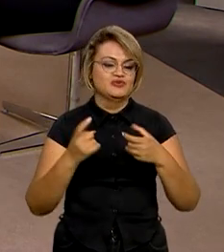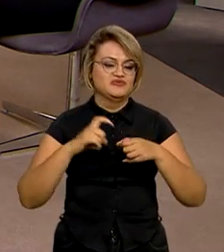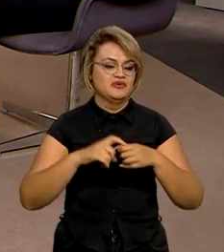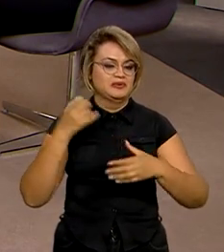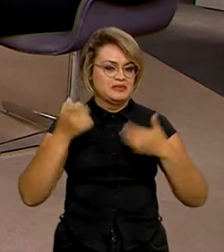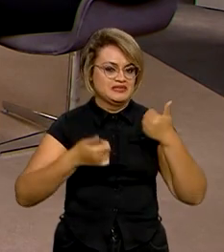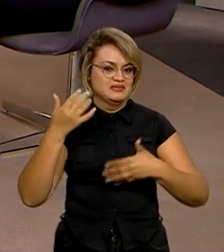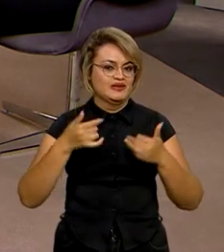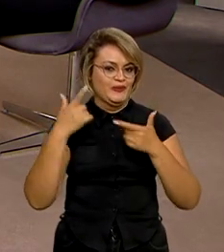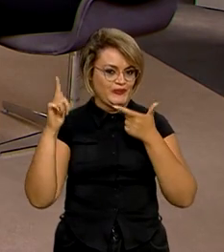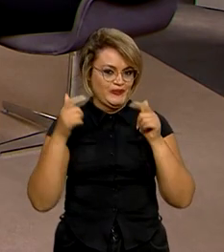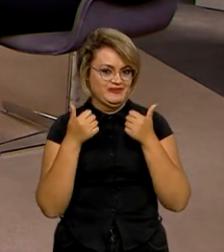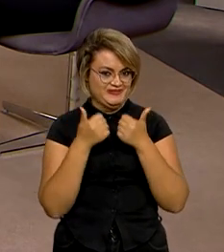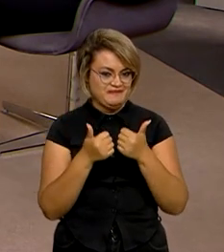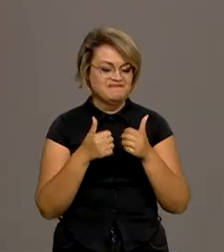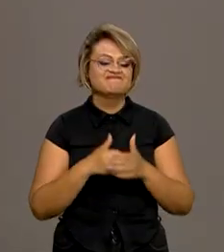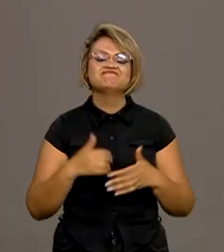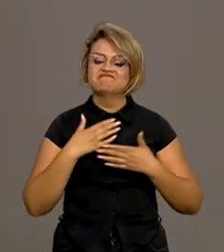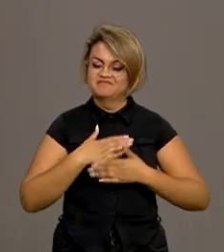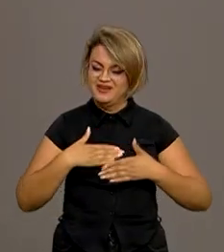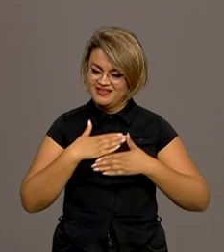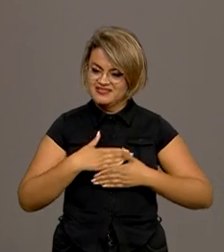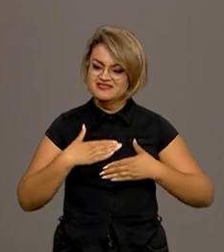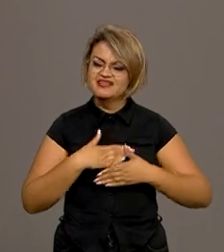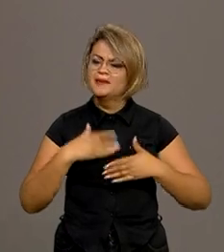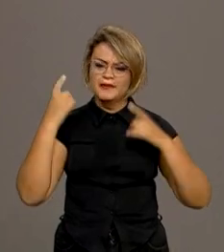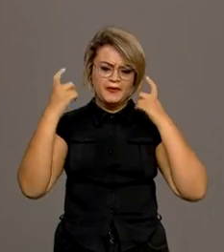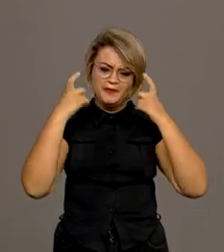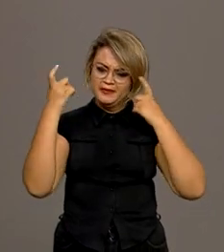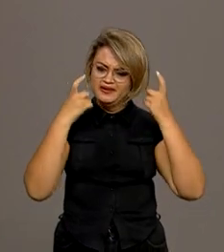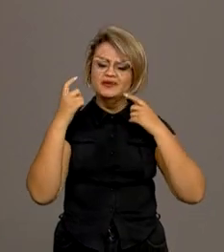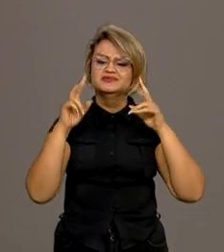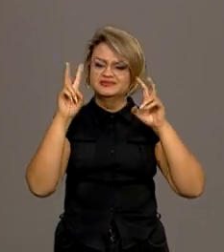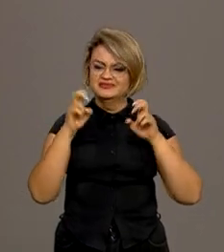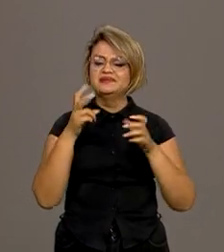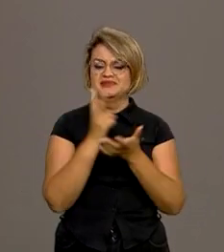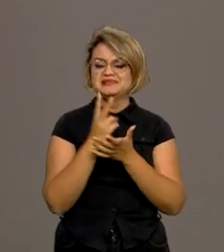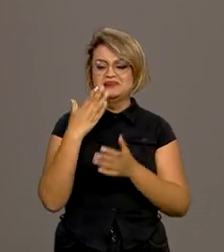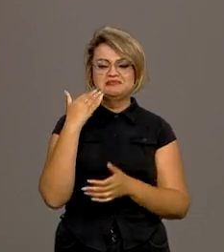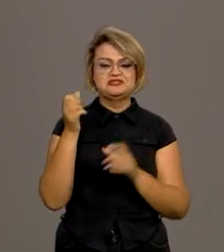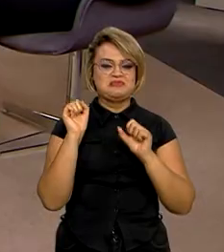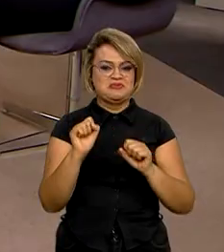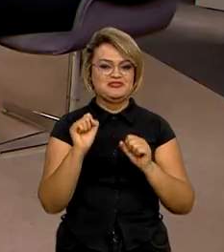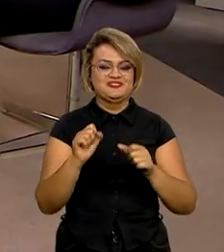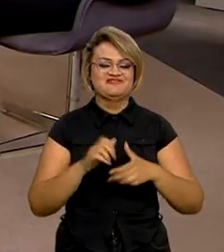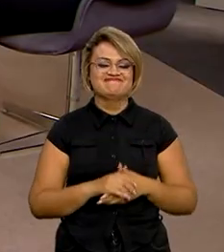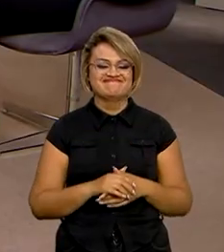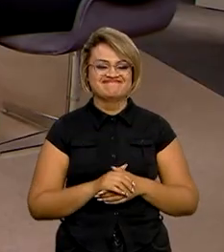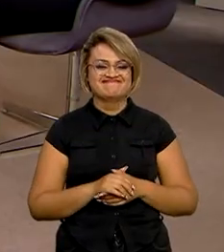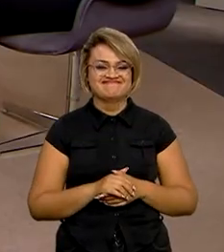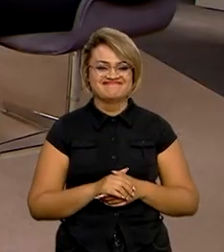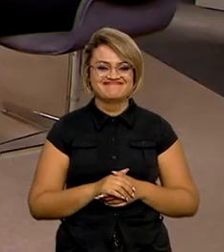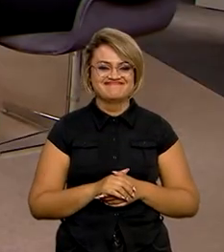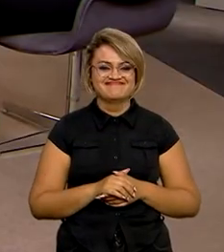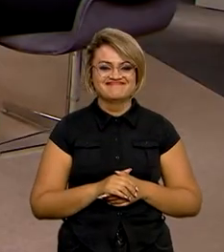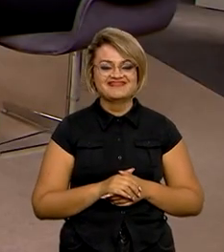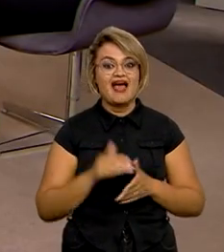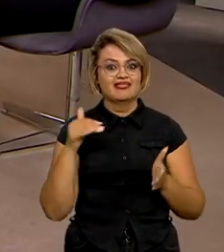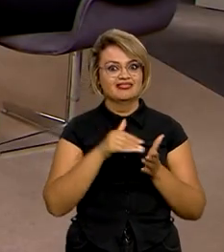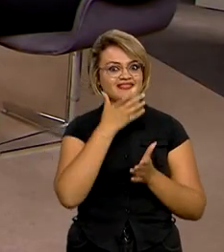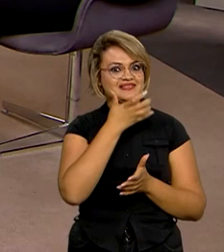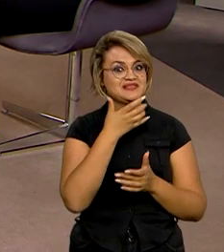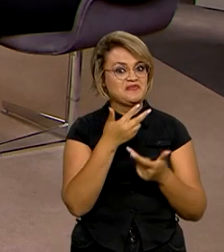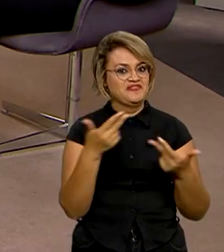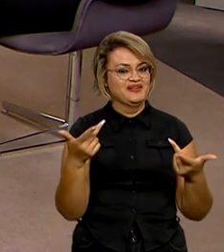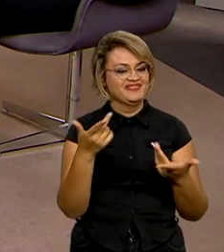para nos esclarecer aí esses números. É prazer estar com vocês. Não fique preocupado, que os assuntos sempre virão. Sempre teremos assuntos. Daqui no fim do ano, então,